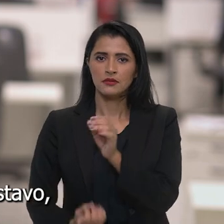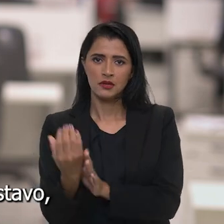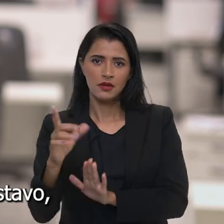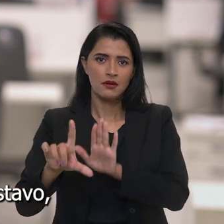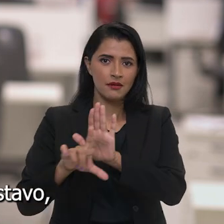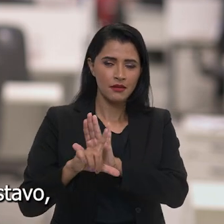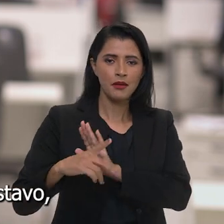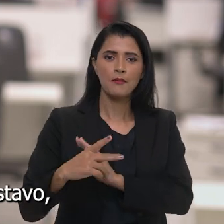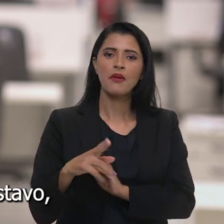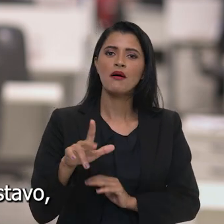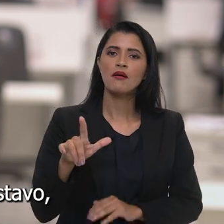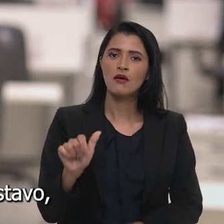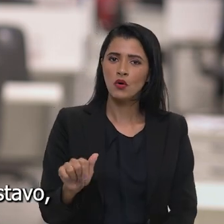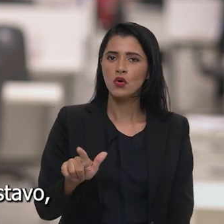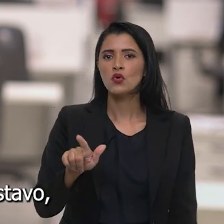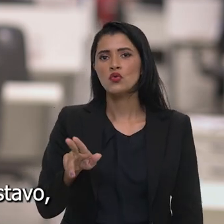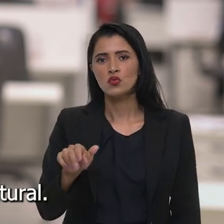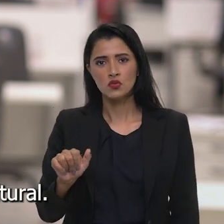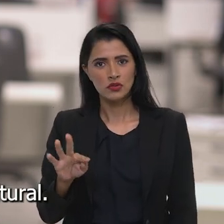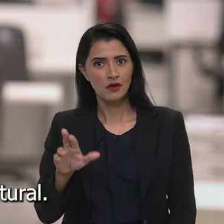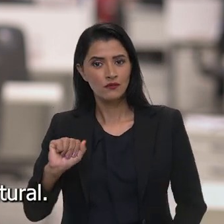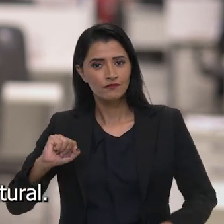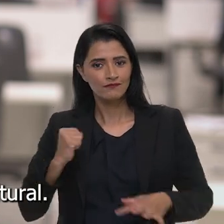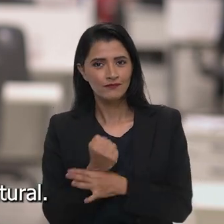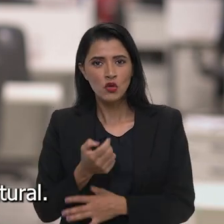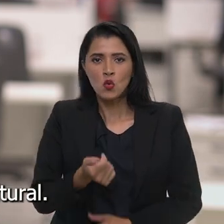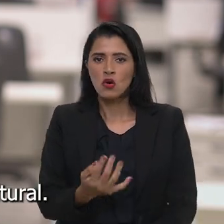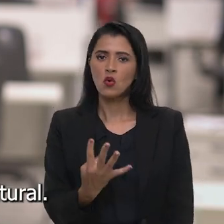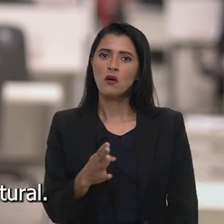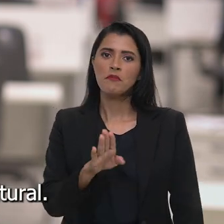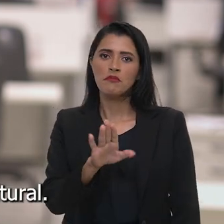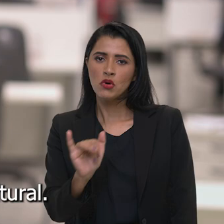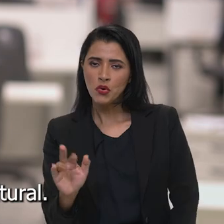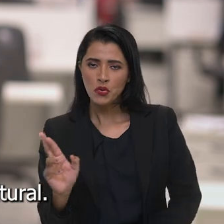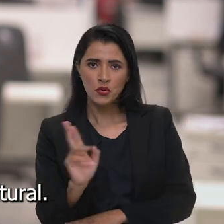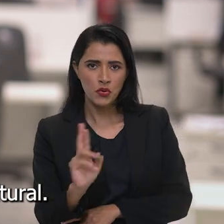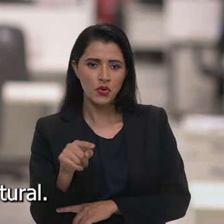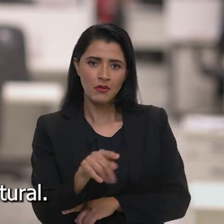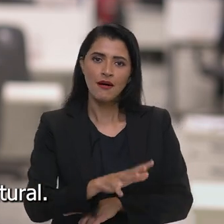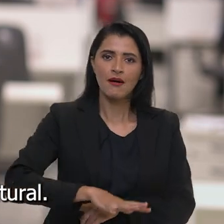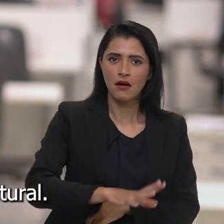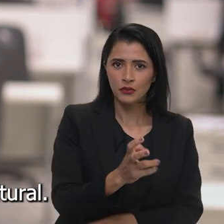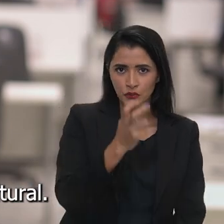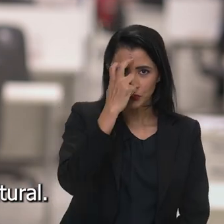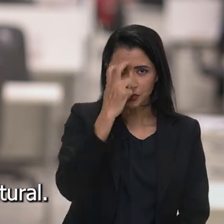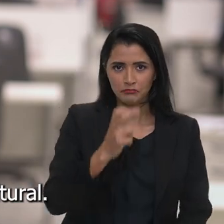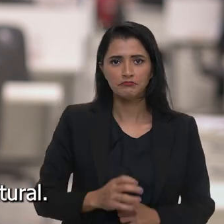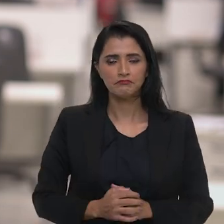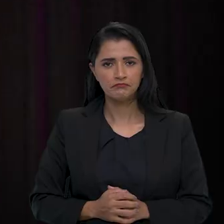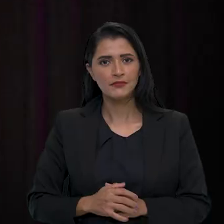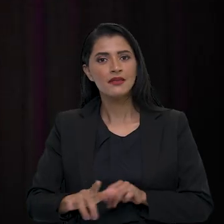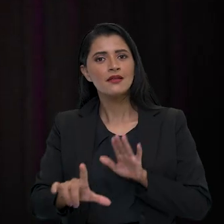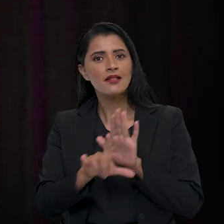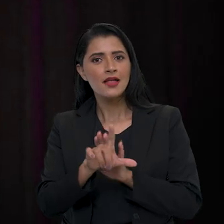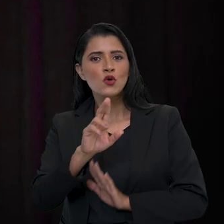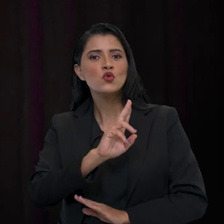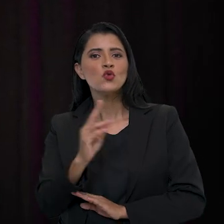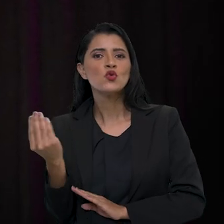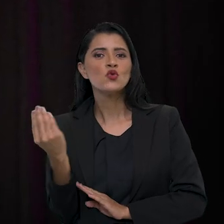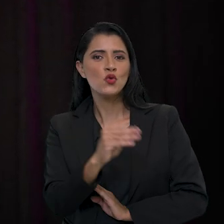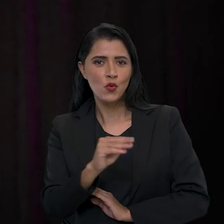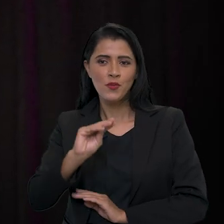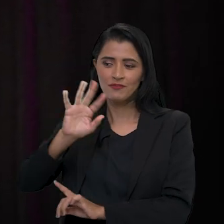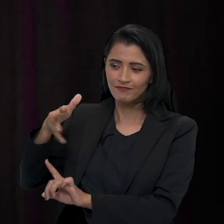o decreto que cria a Lei Paulo Gustavo, que vai garantir quase 4 bilhões de reais ao setor cultural. A lei foi